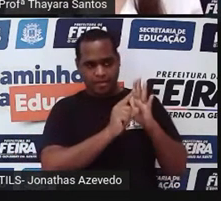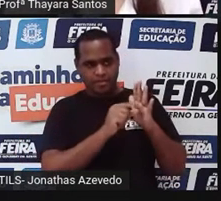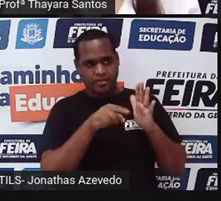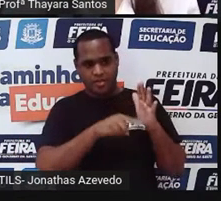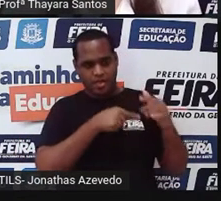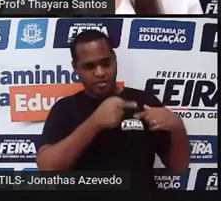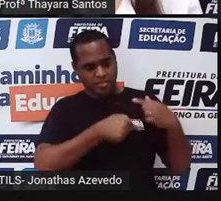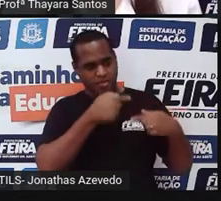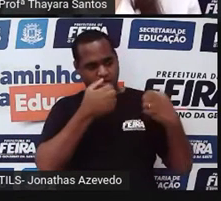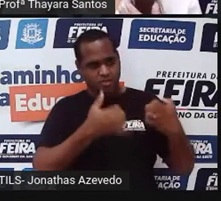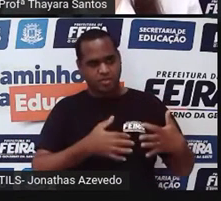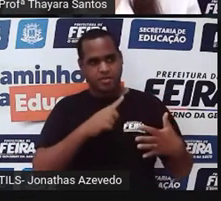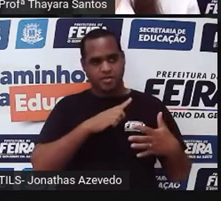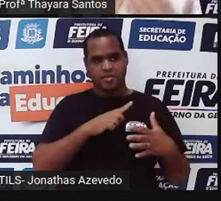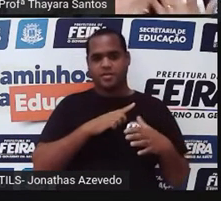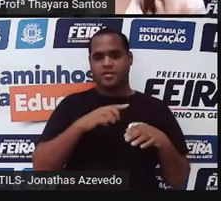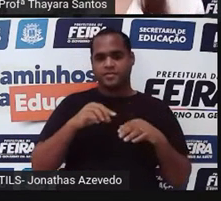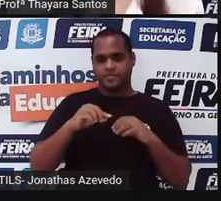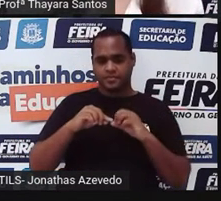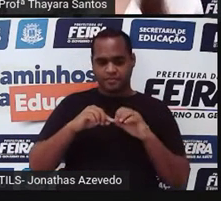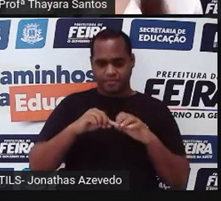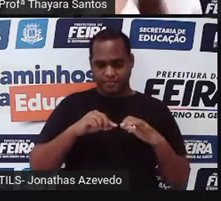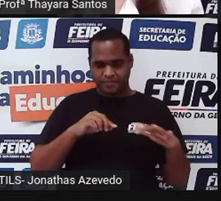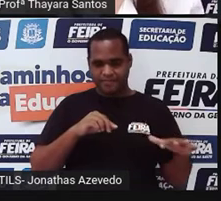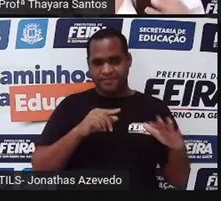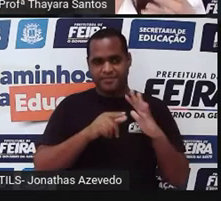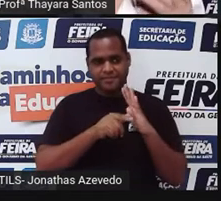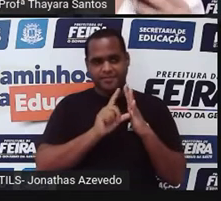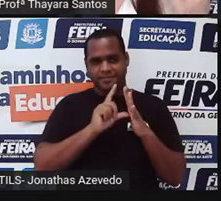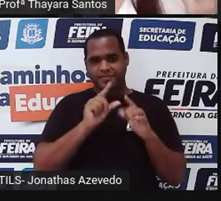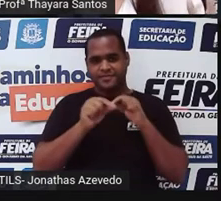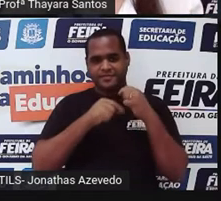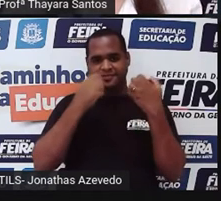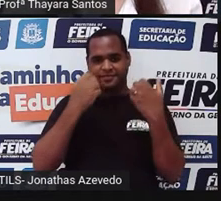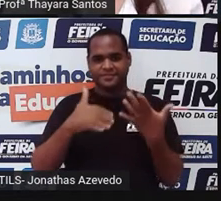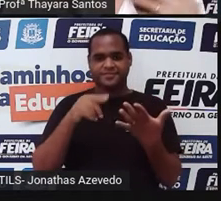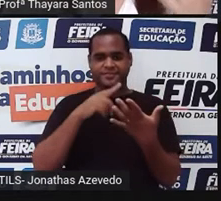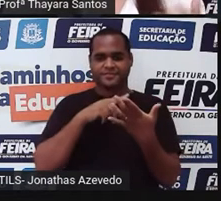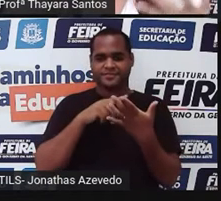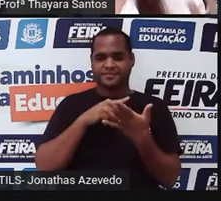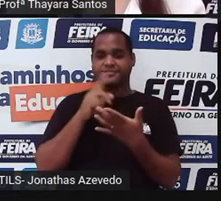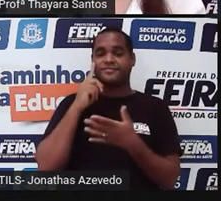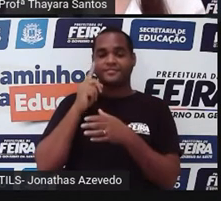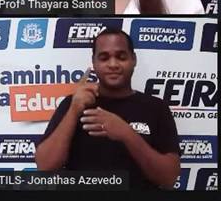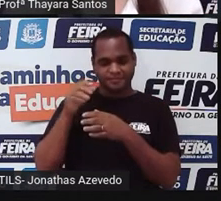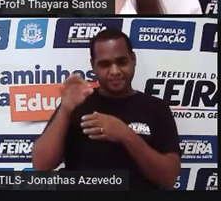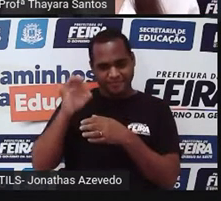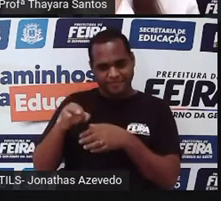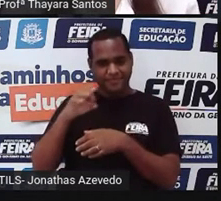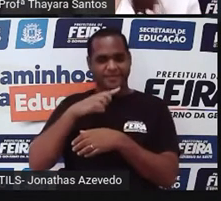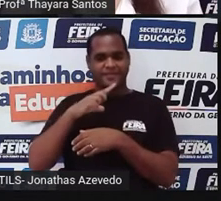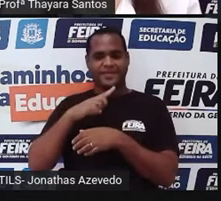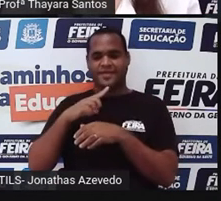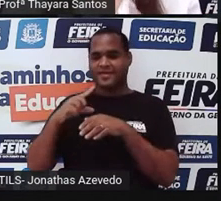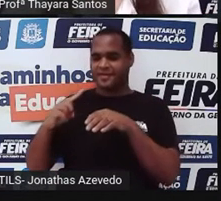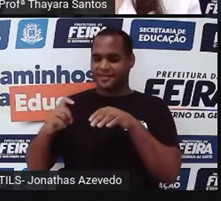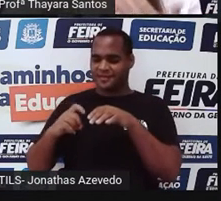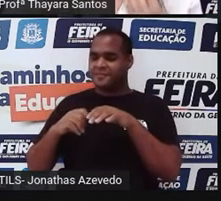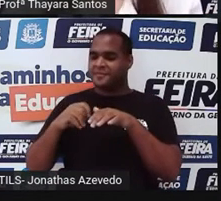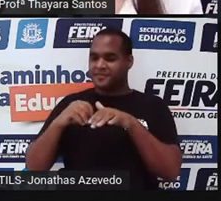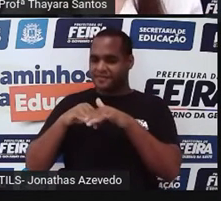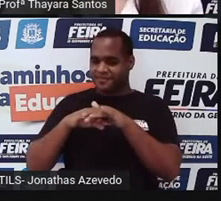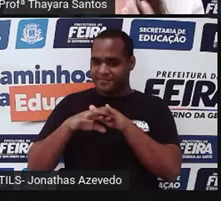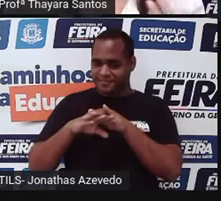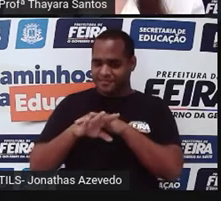genético, antes do espermatozoide chegar até o ovócito, no momento da formação dele ou no momento da própria formação do ovócito, pode ter